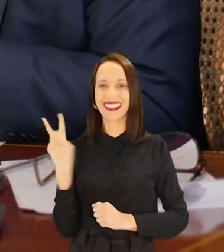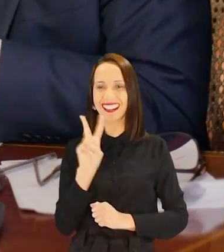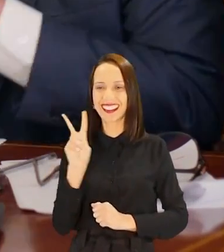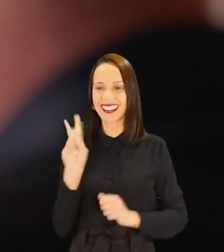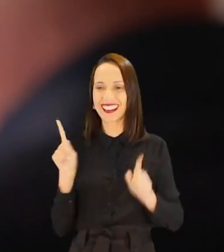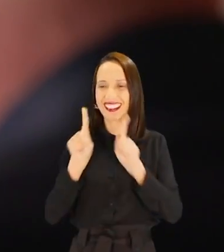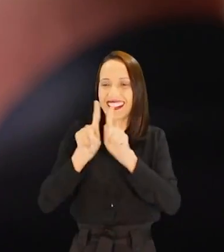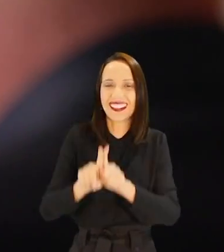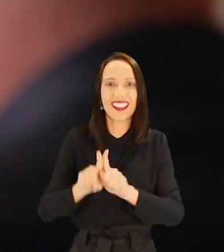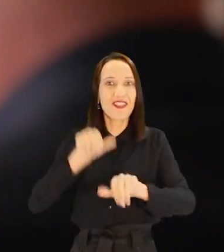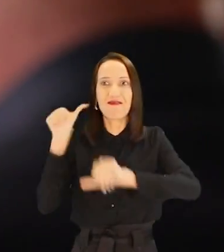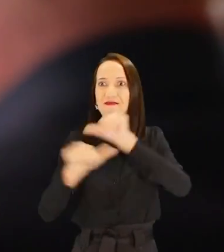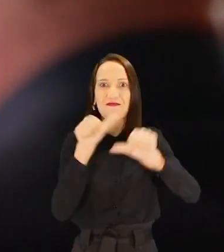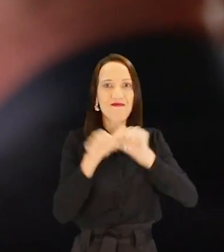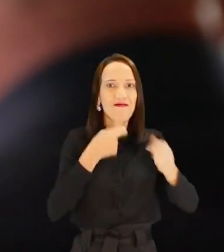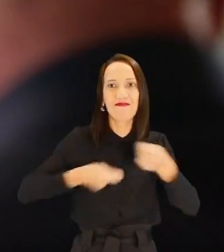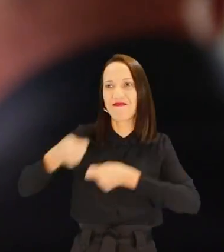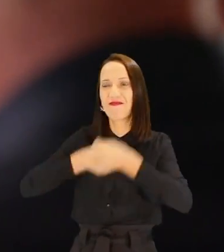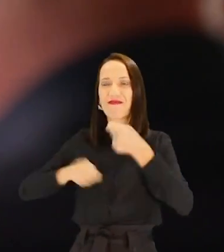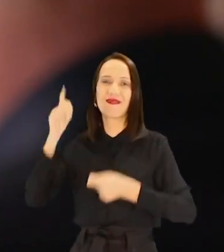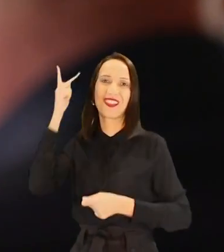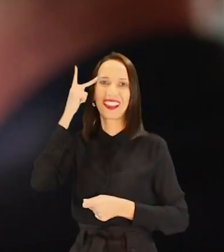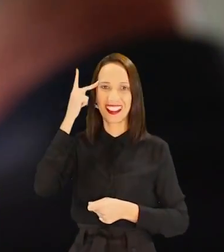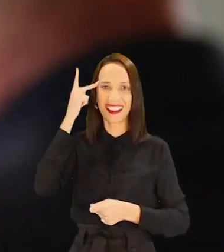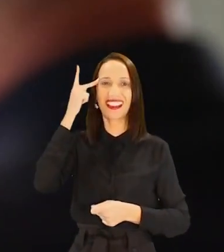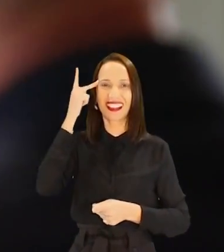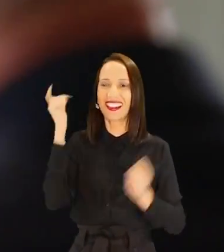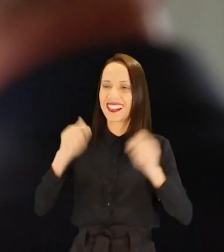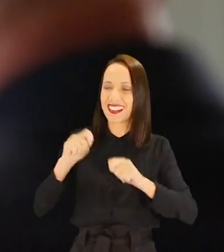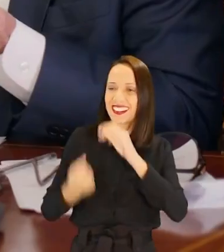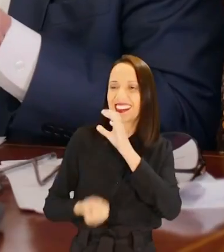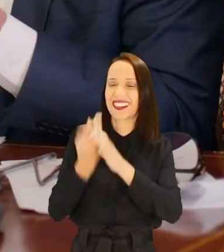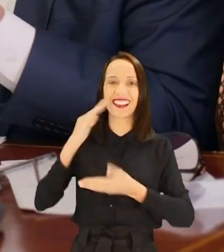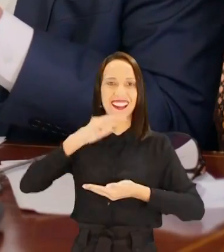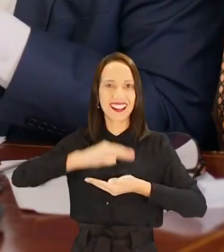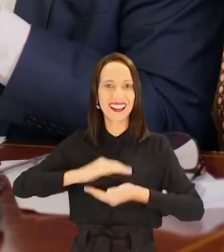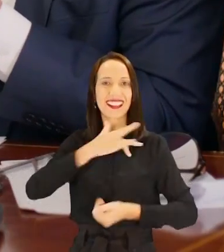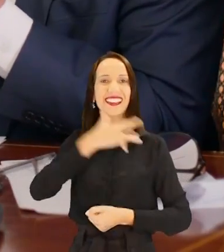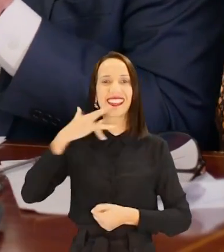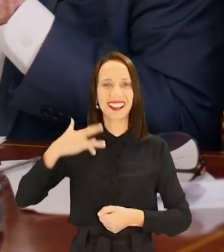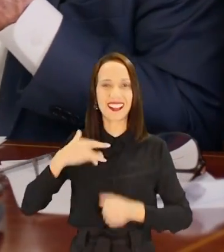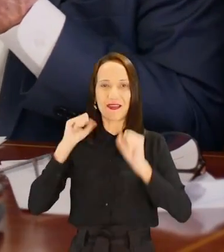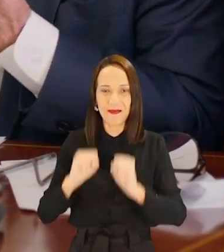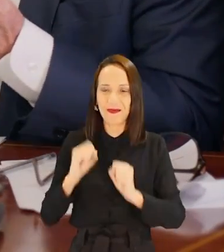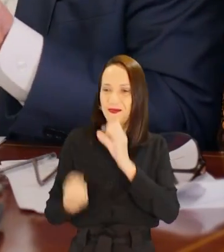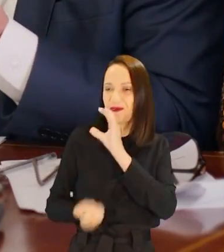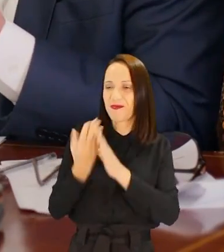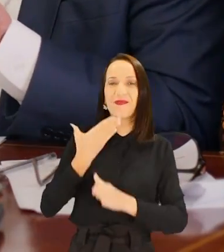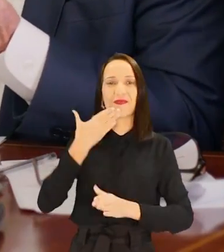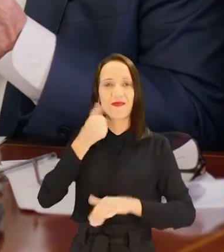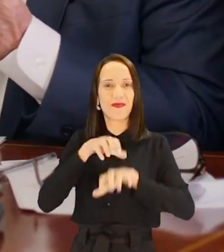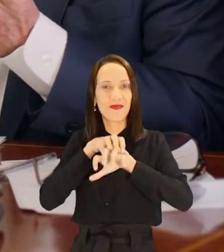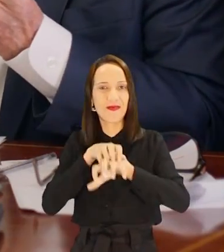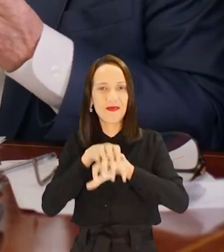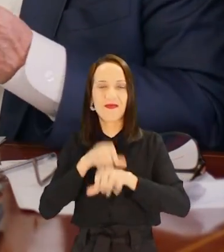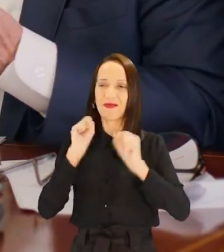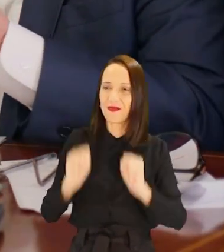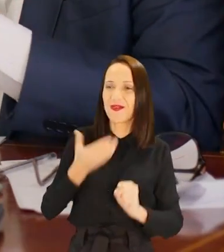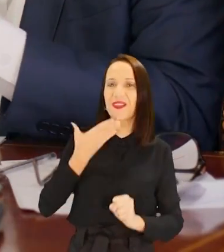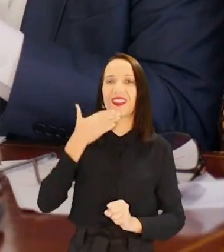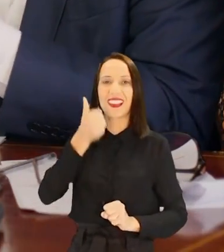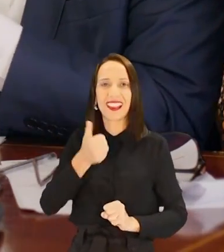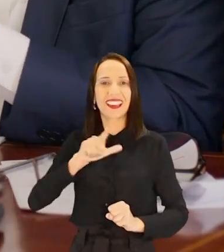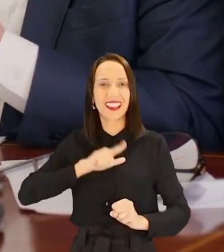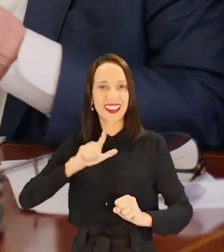marca Suplicy, vocês podem fazer uma revolução administrativa em São Paulo. Você pode criar o pouco a tempo da saúde, você pode melhorar o